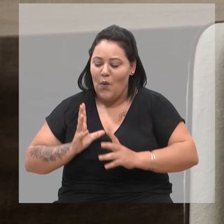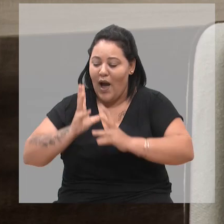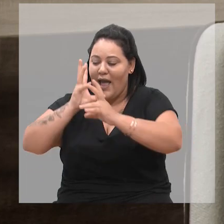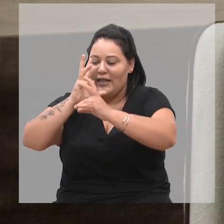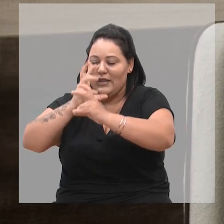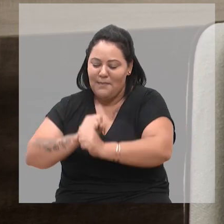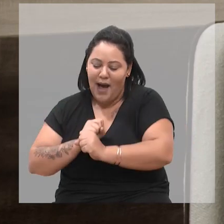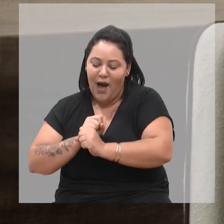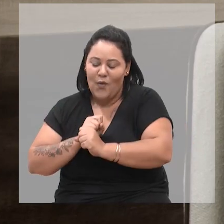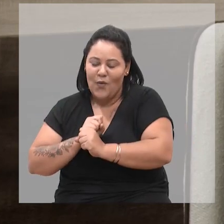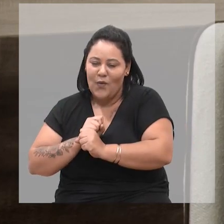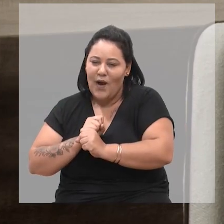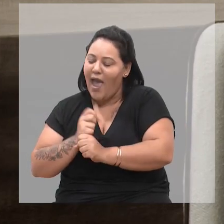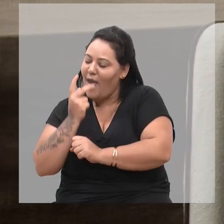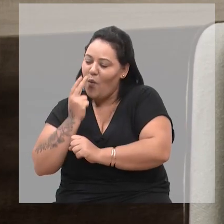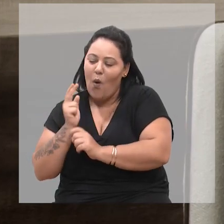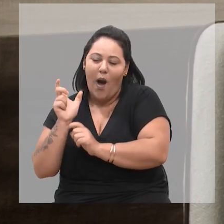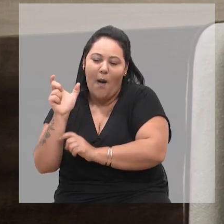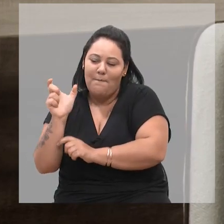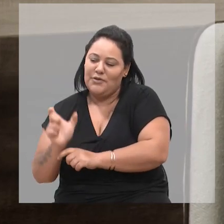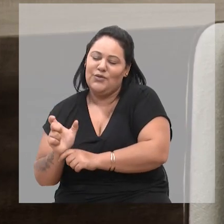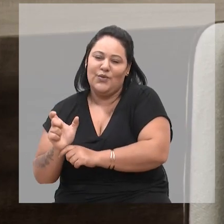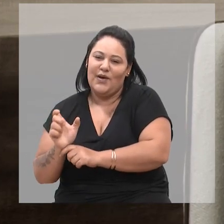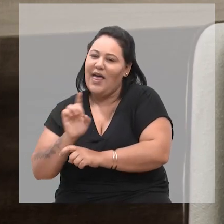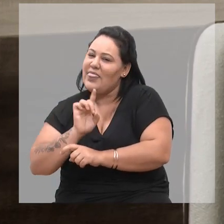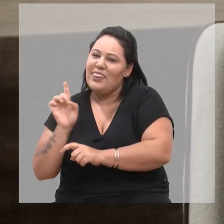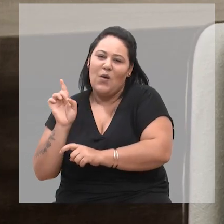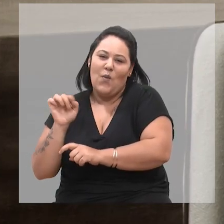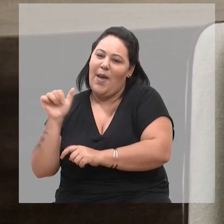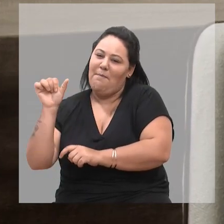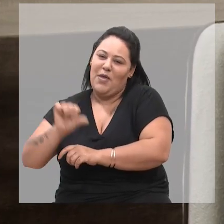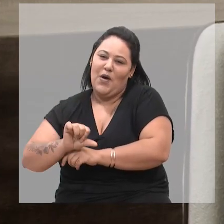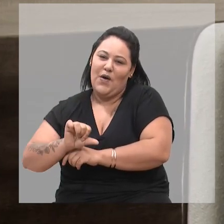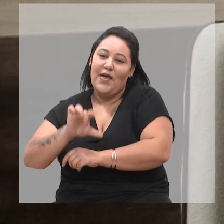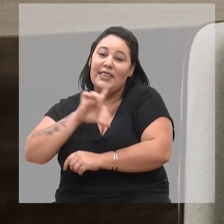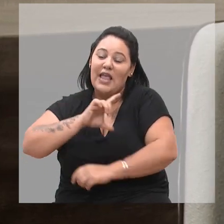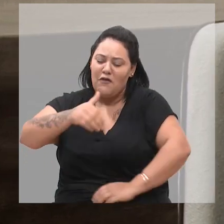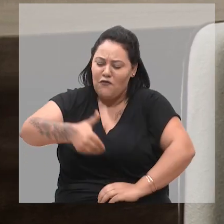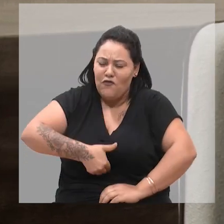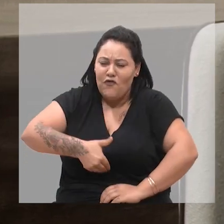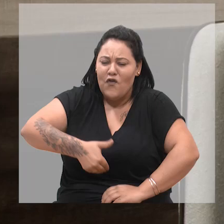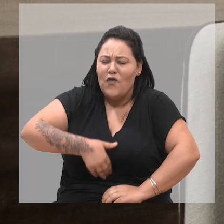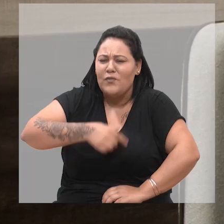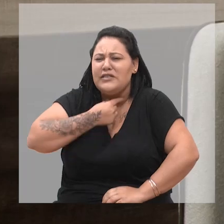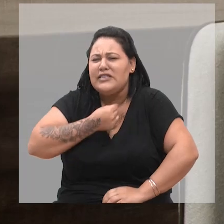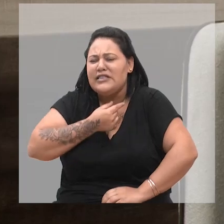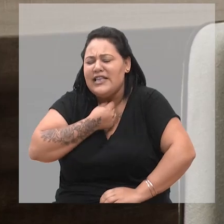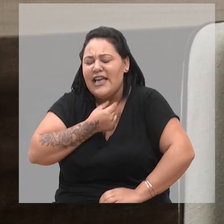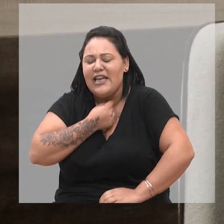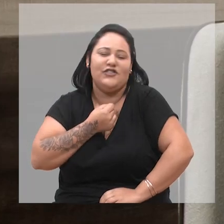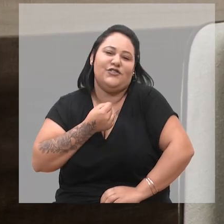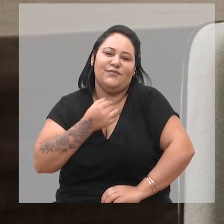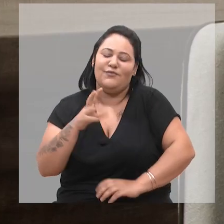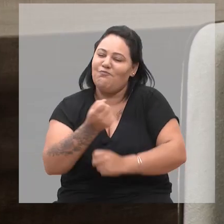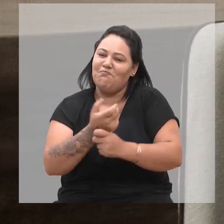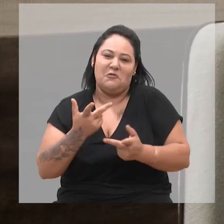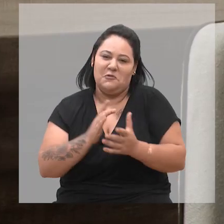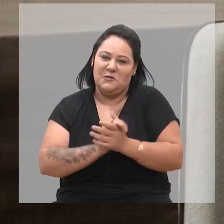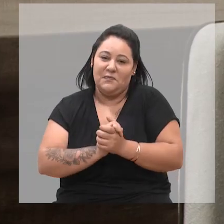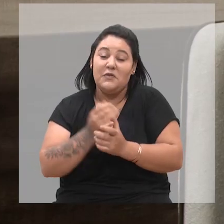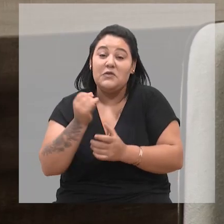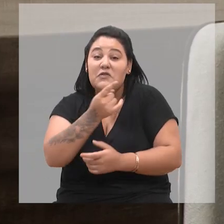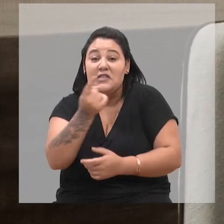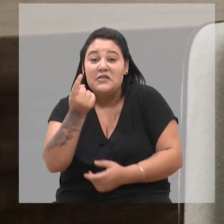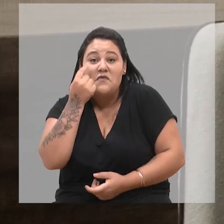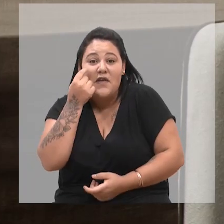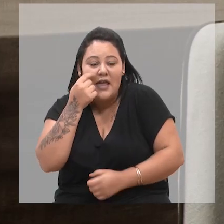o animal não é menos que uma pessoa. Ele tem fome, ele tem sede, tudo igual. Então,